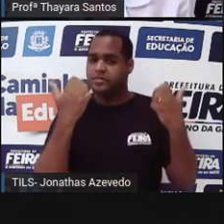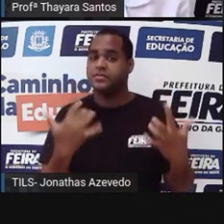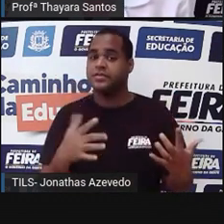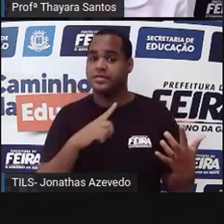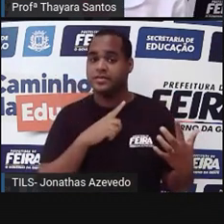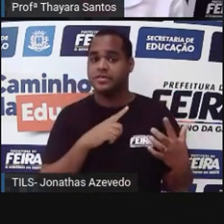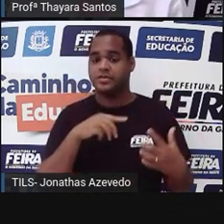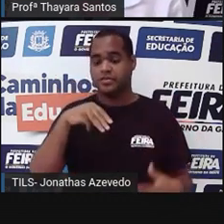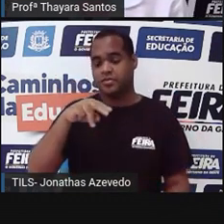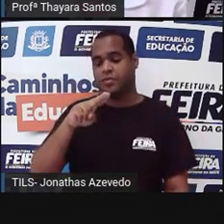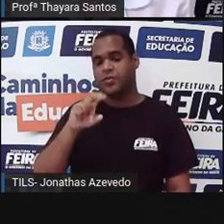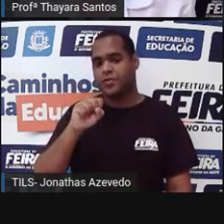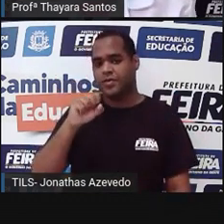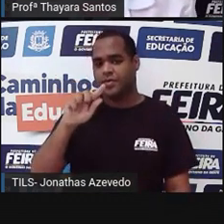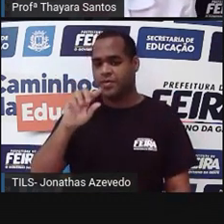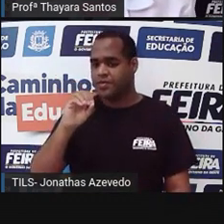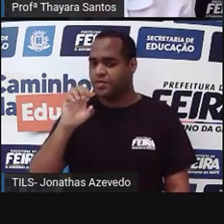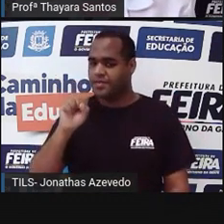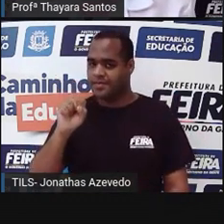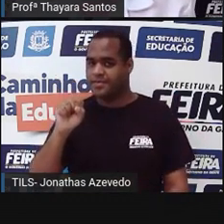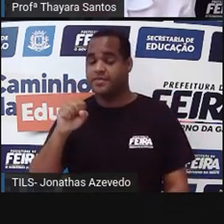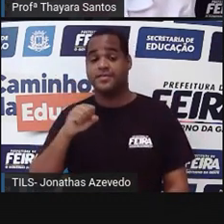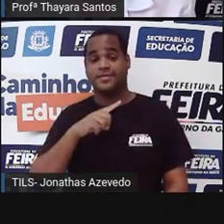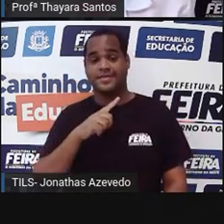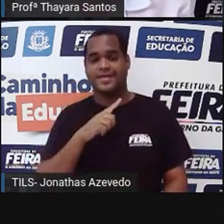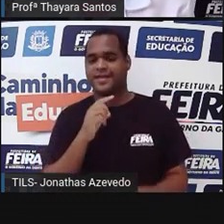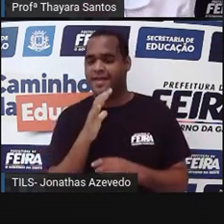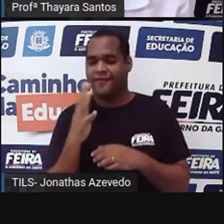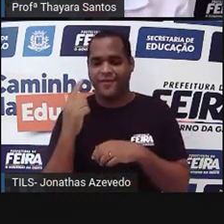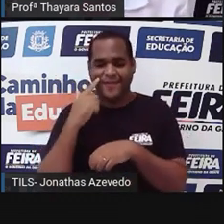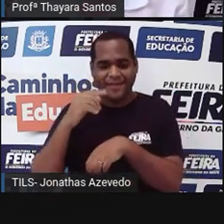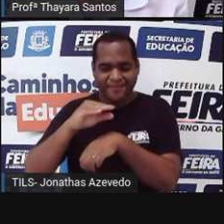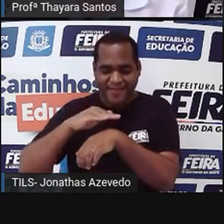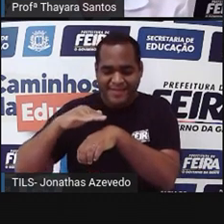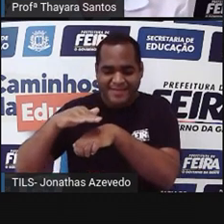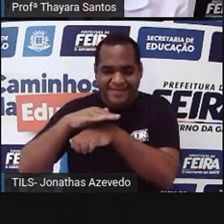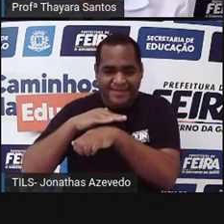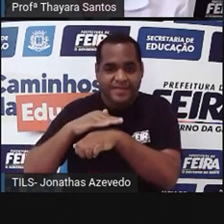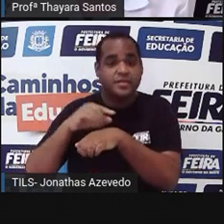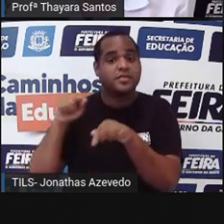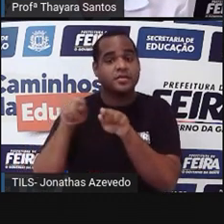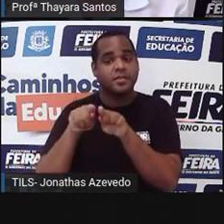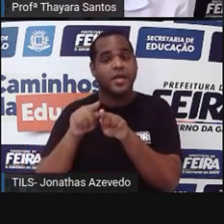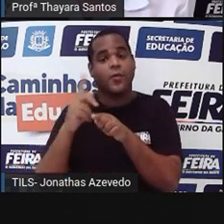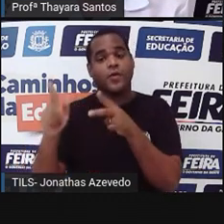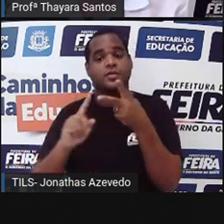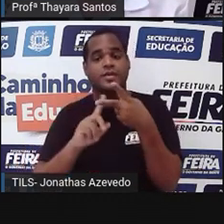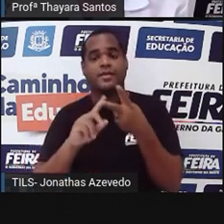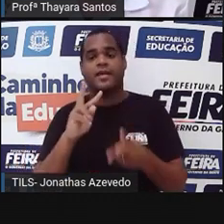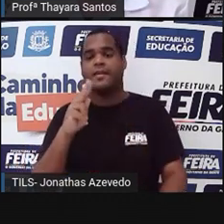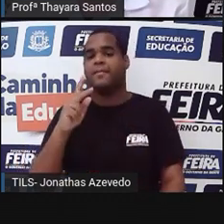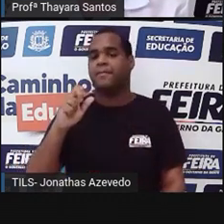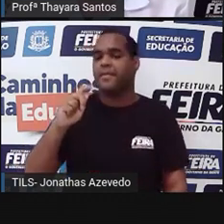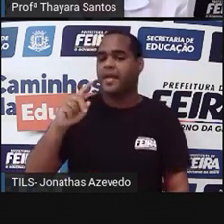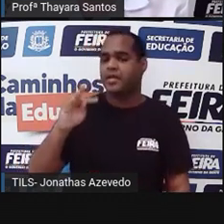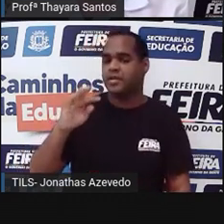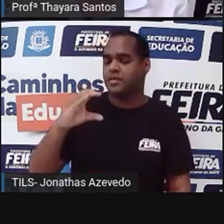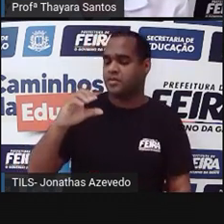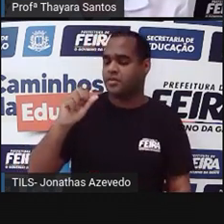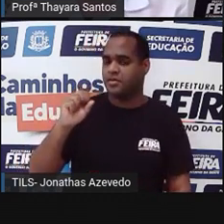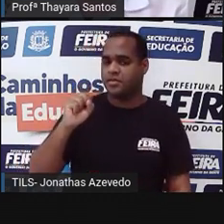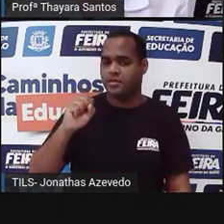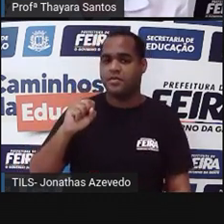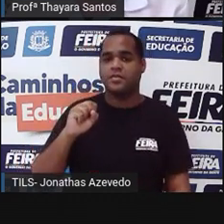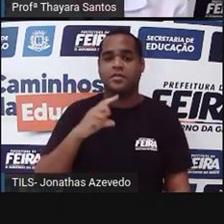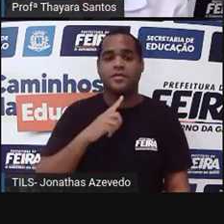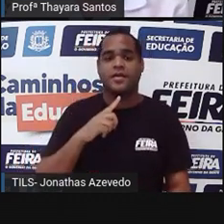delas. São os musgos, essas plantinhas aqui pequenininhas. Mas também tem as hepáticas, que elas têm esse nome, porque os